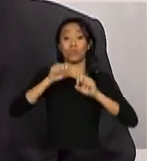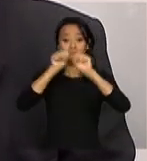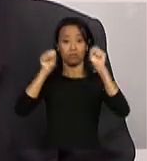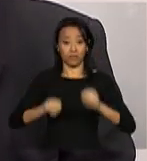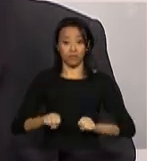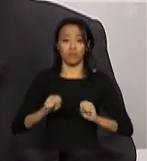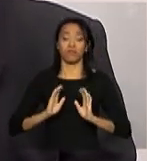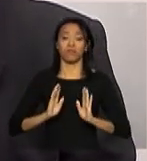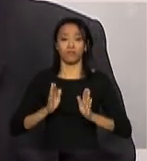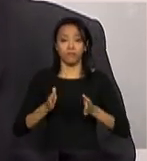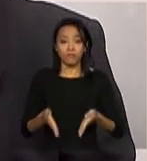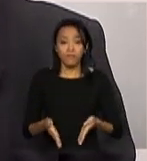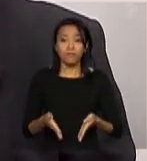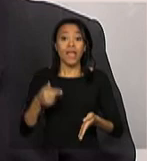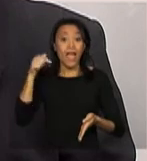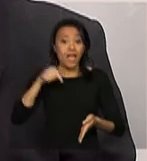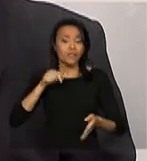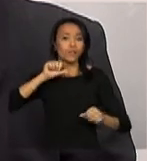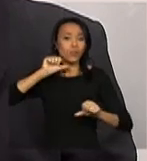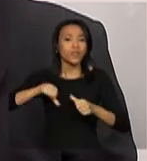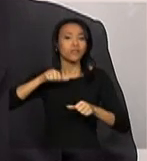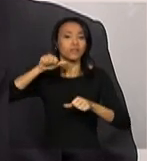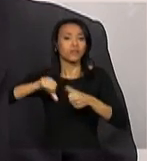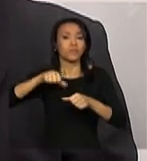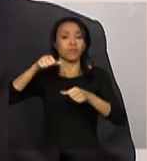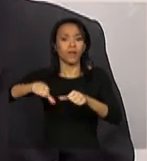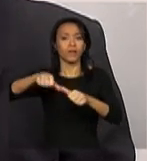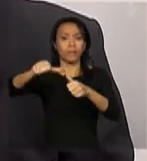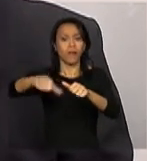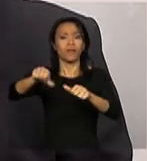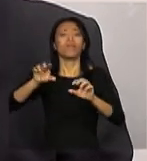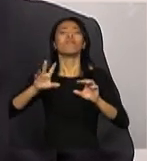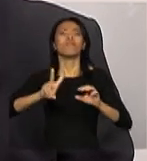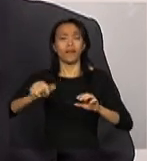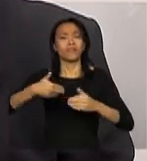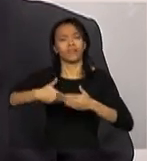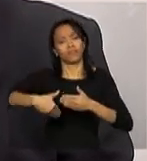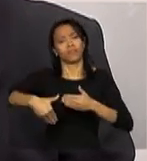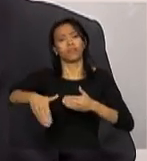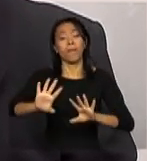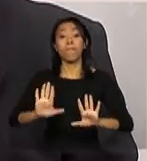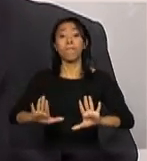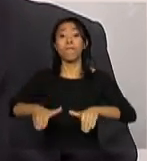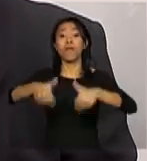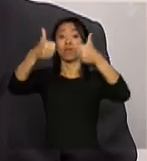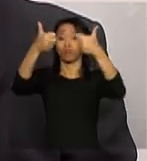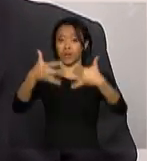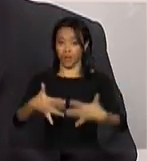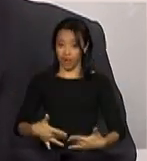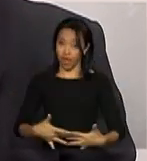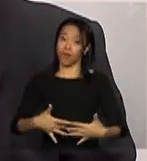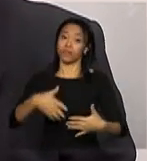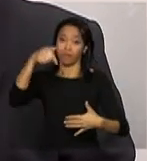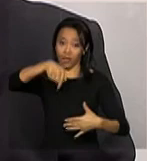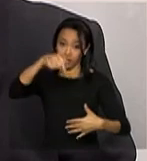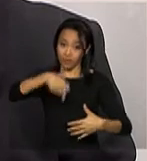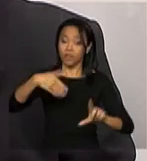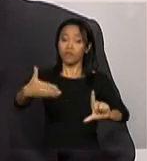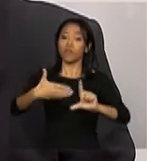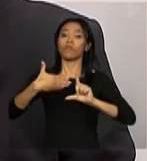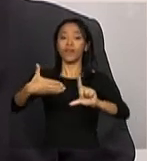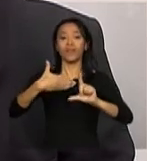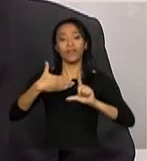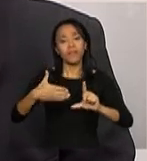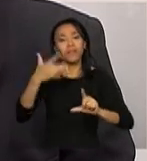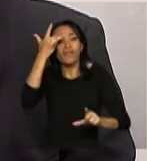E essas mudanças, elas vão ser melhores que parecidas no decorrer dessa teleconferência. Está